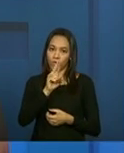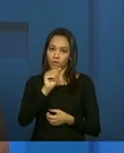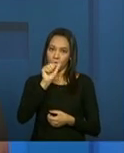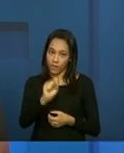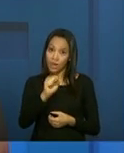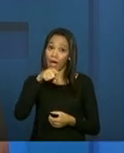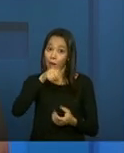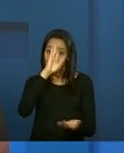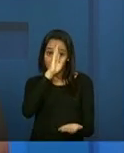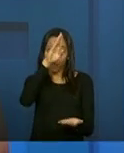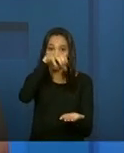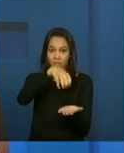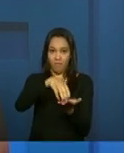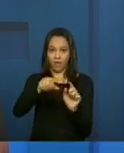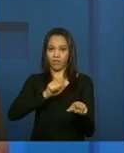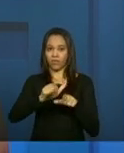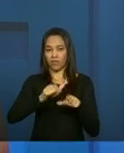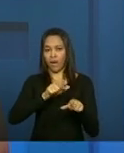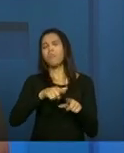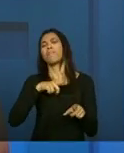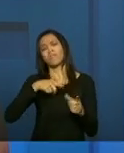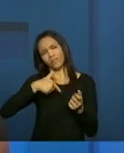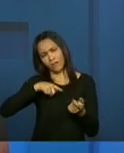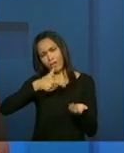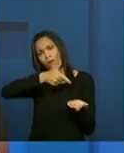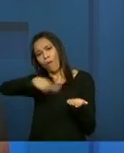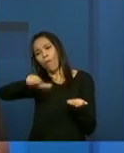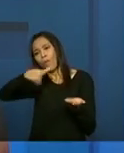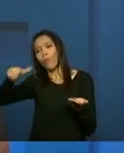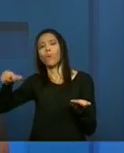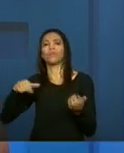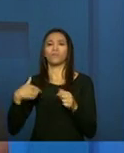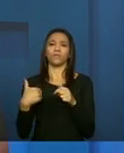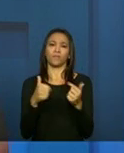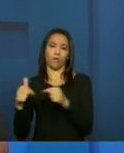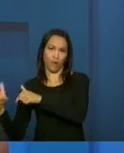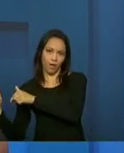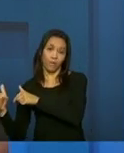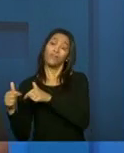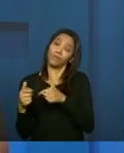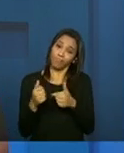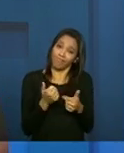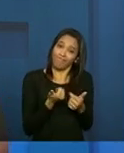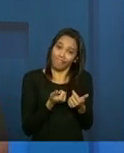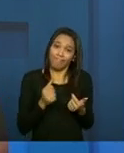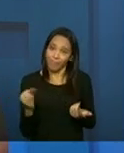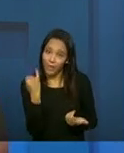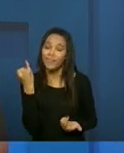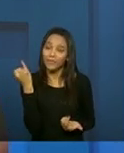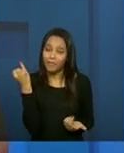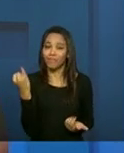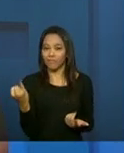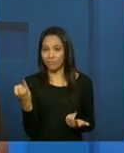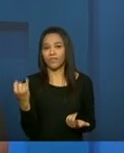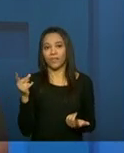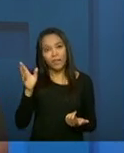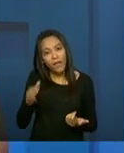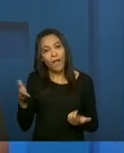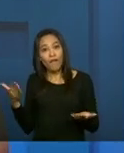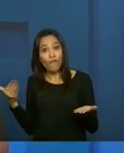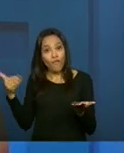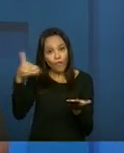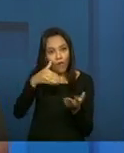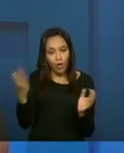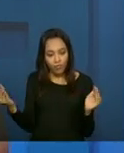serviço, mas existem outros serviços da proteção social básica que também são muito importantes e também são referenciados ao CRAS.